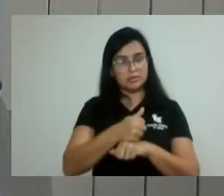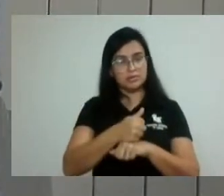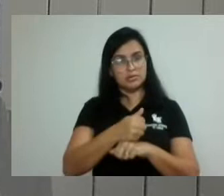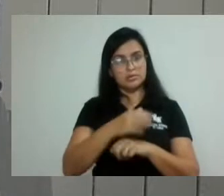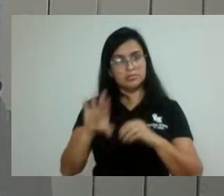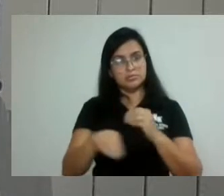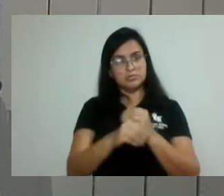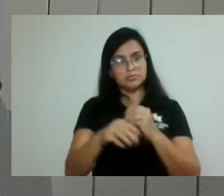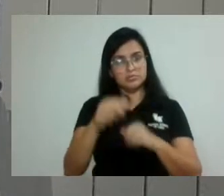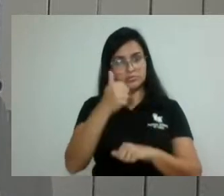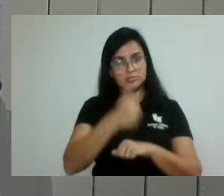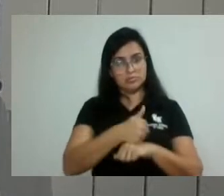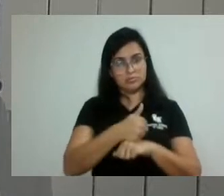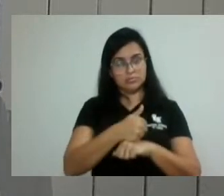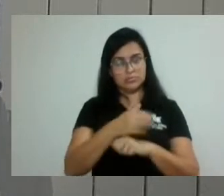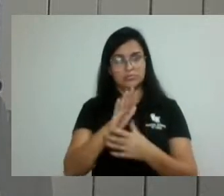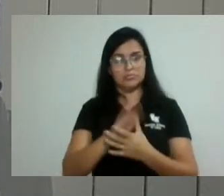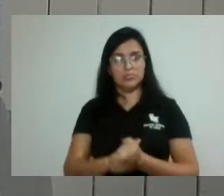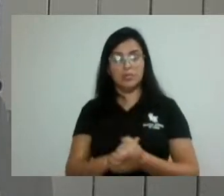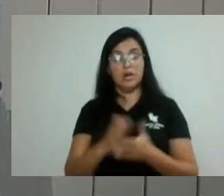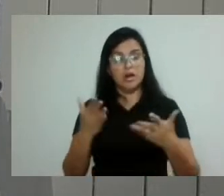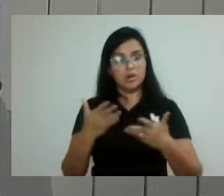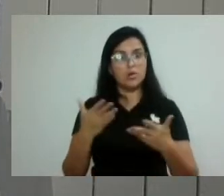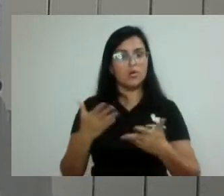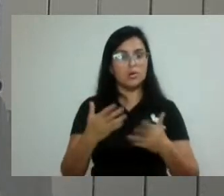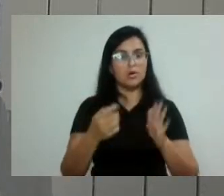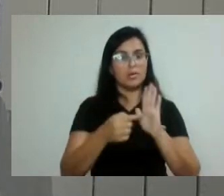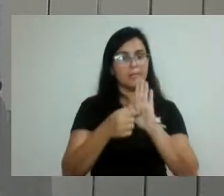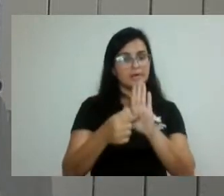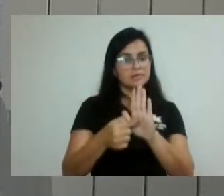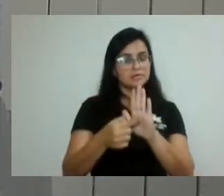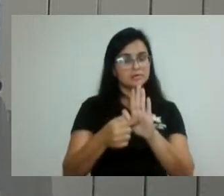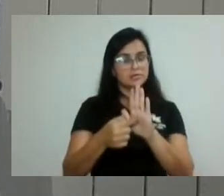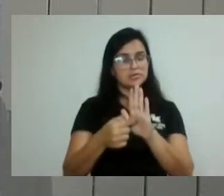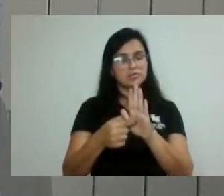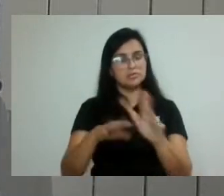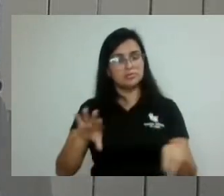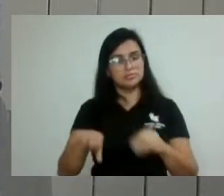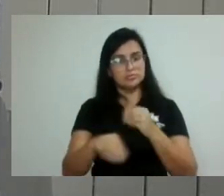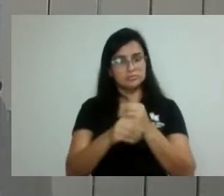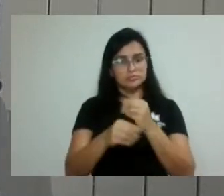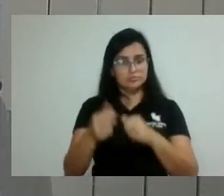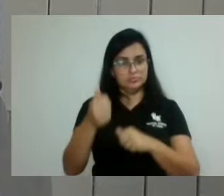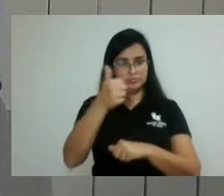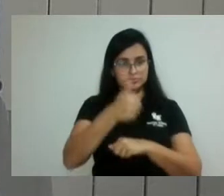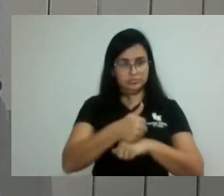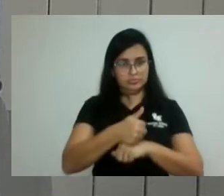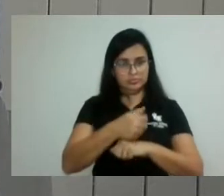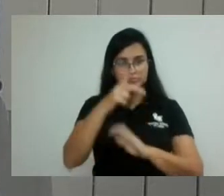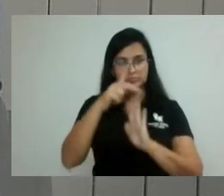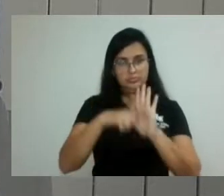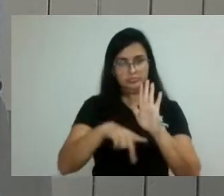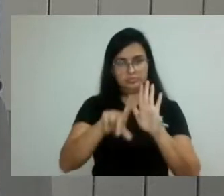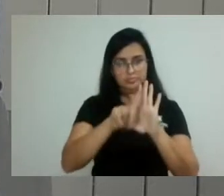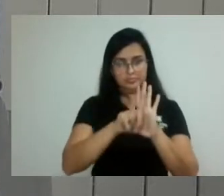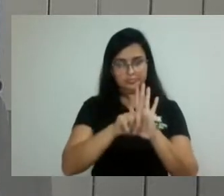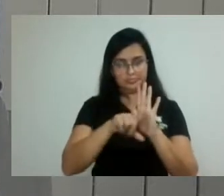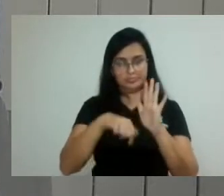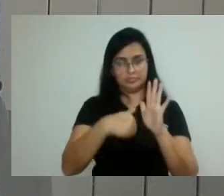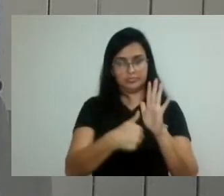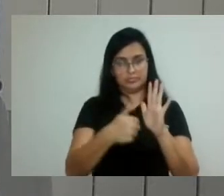Então, agora, gente está apresentando a emenda substitutiva do projeto de lei 117.2021.